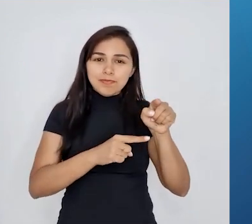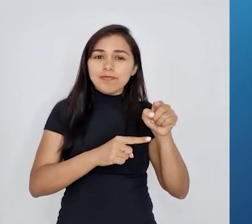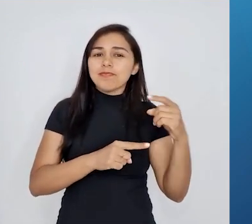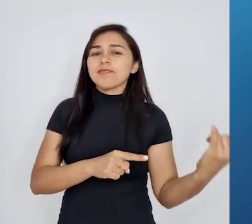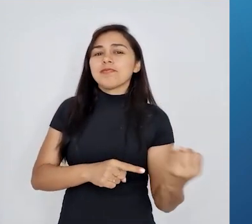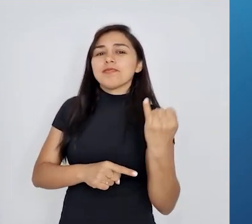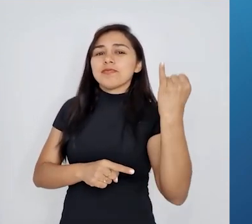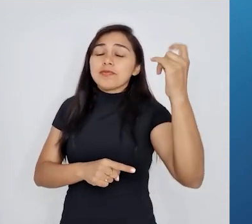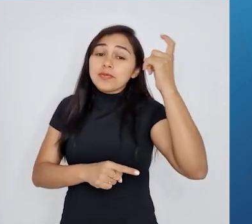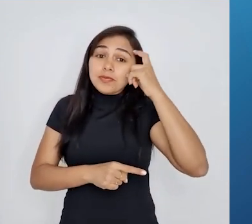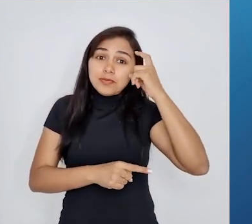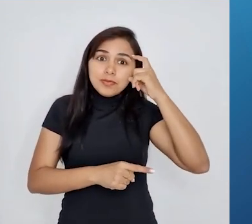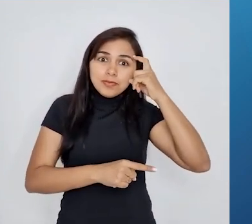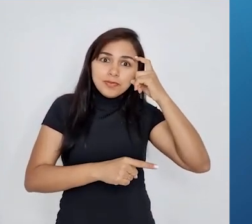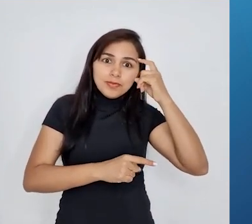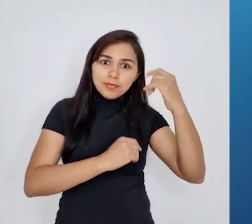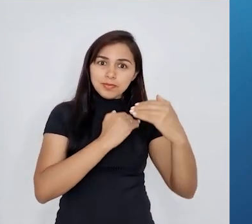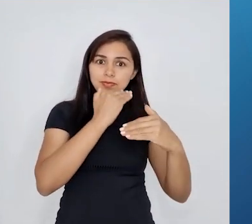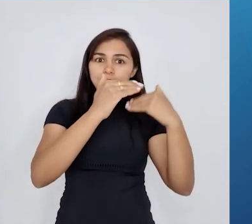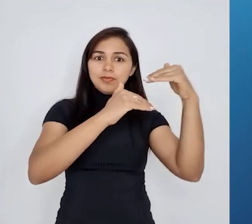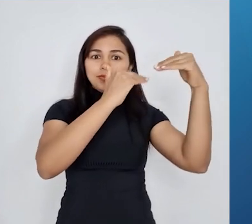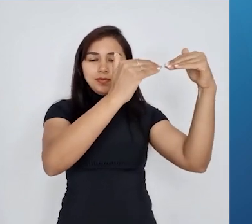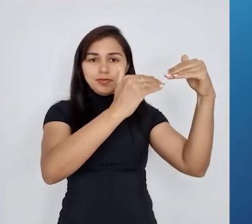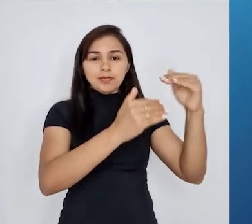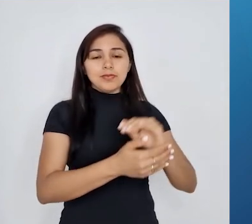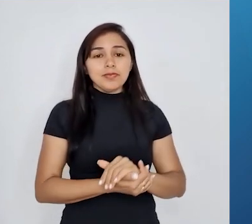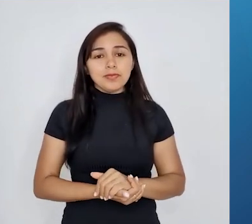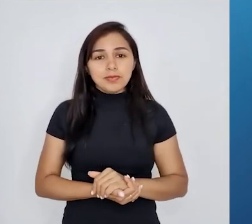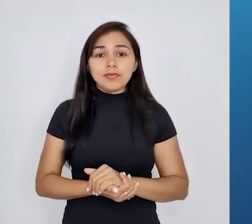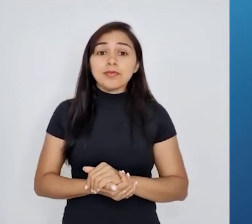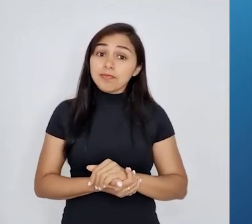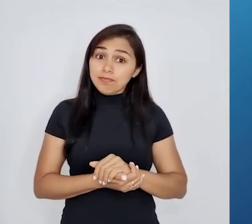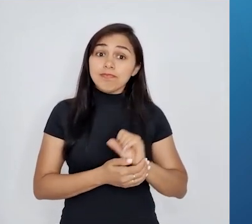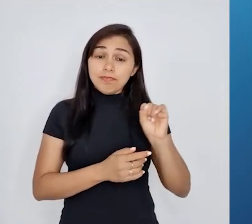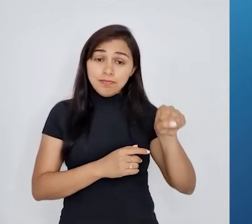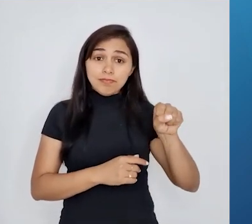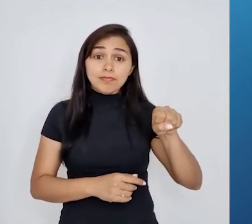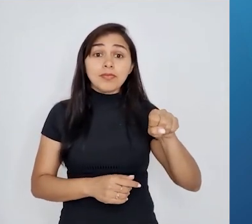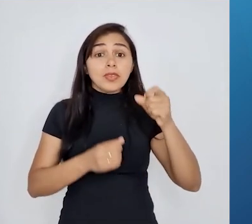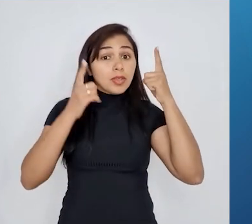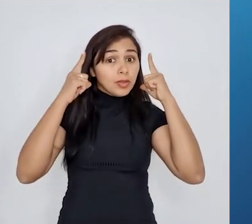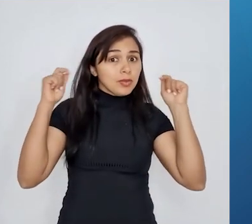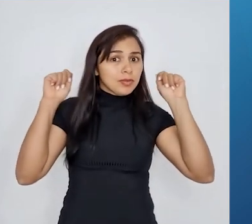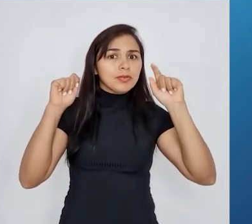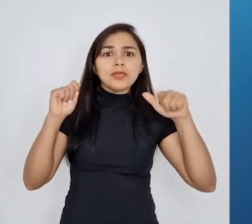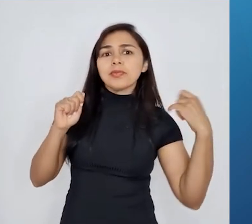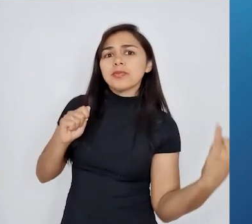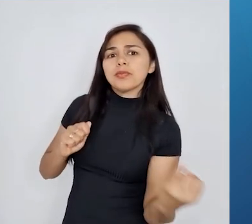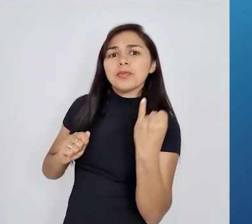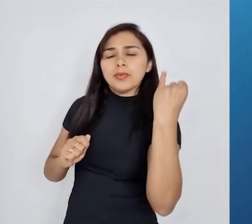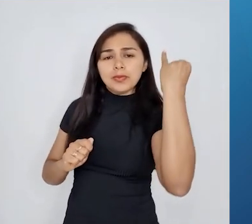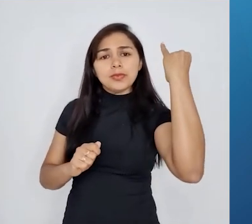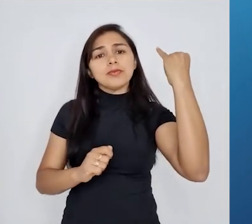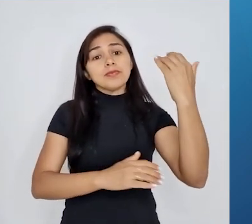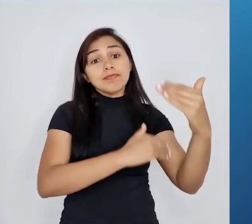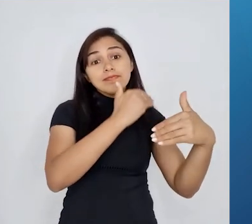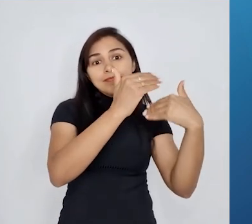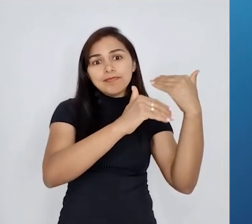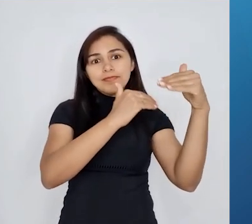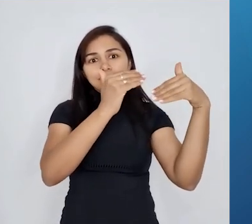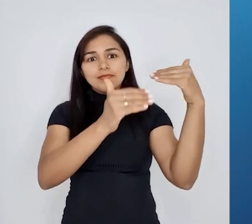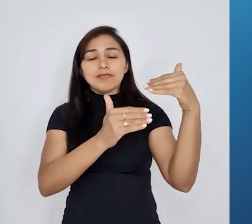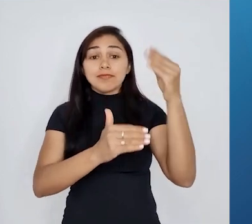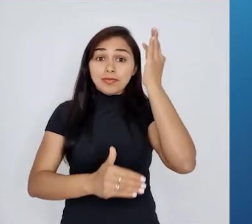do pensamento evolutivo. Então Lamarck teve sim um papel fundamental no desenvolvimento